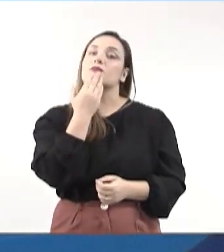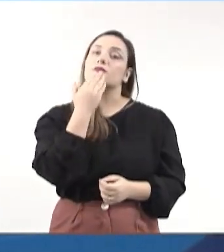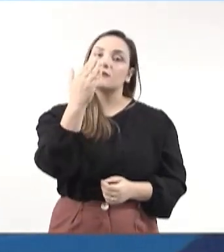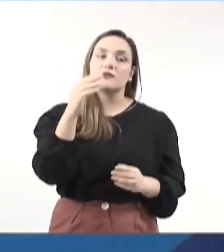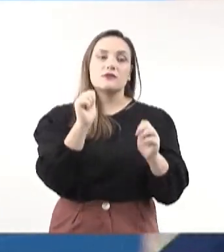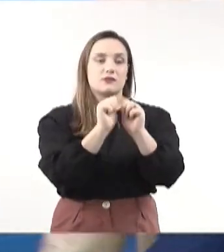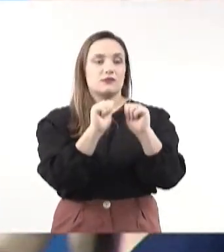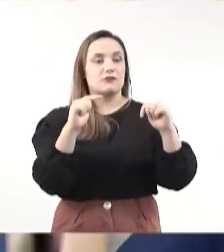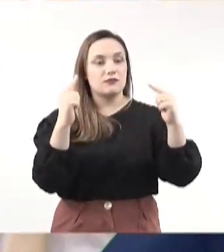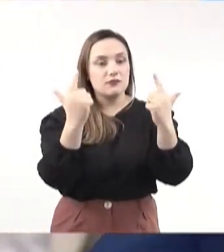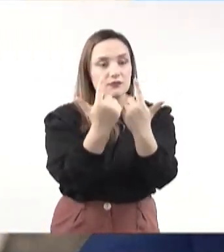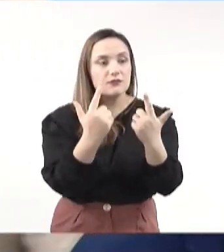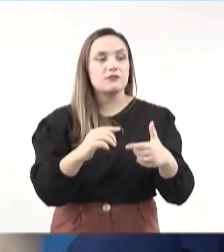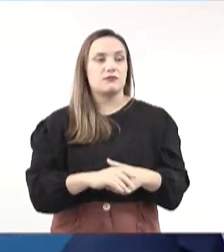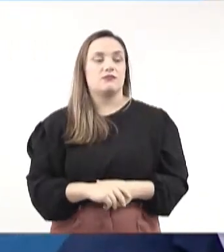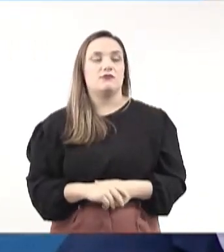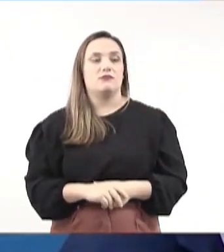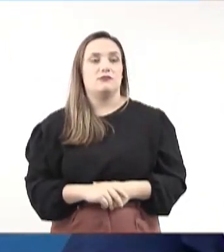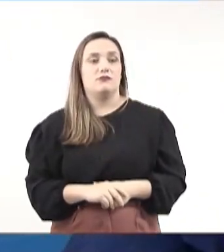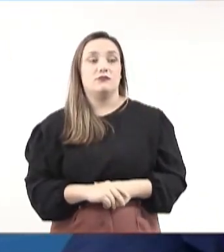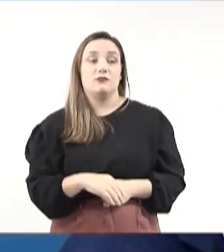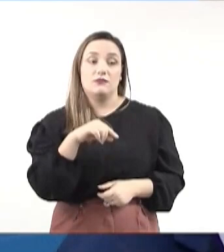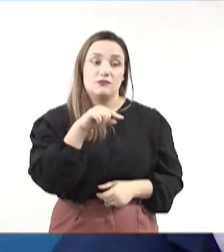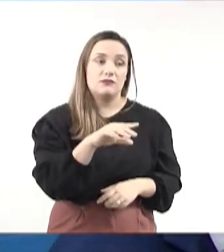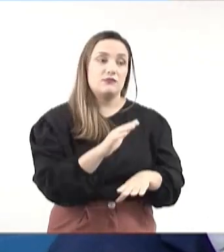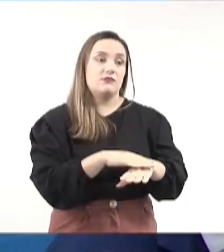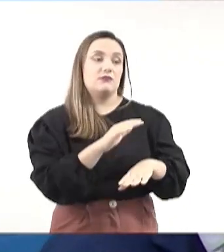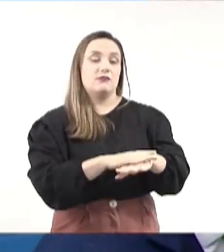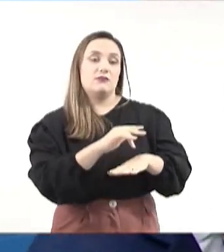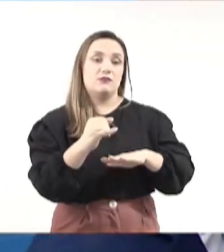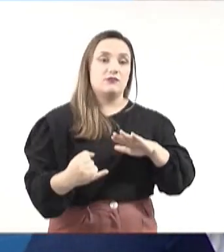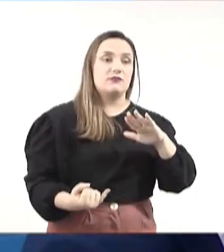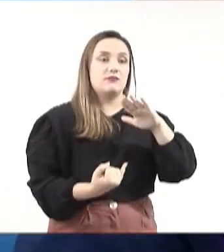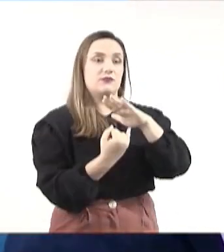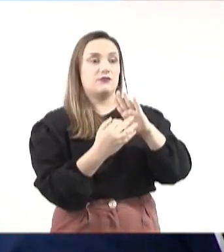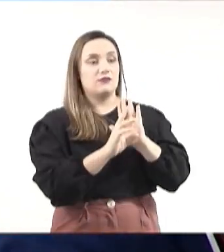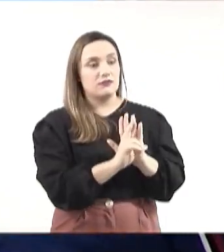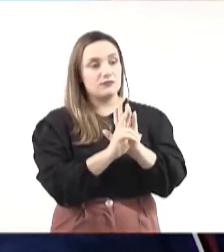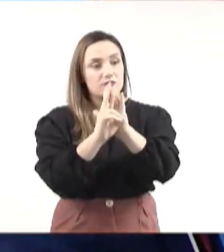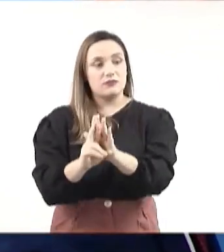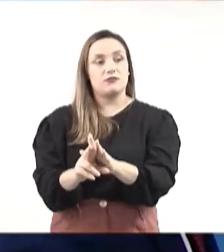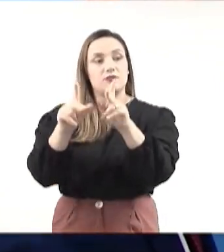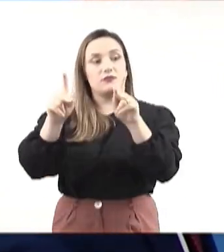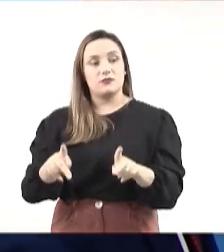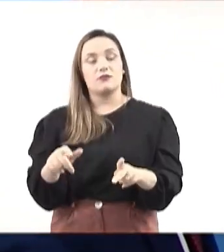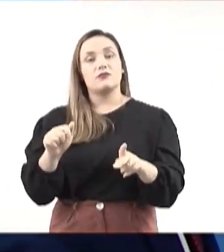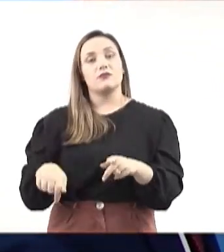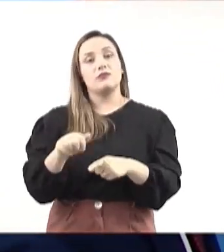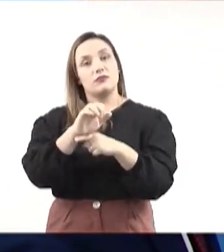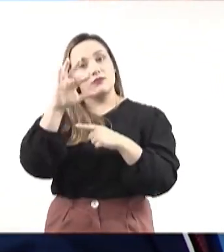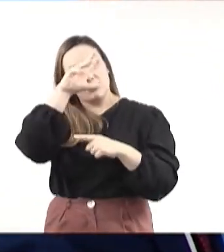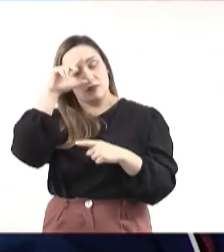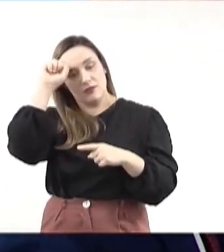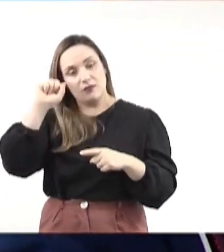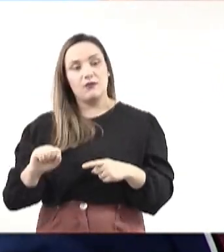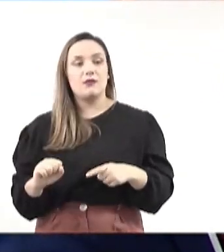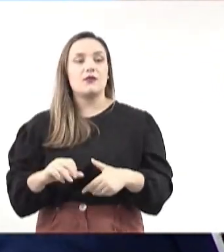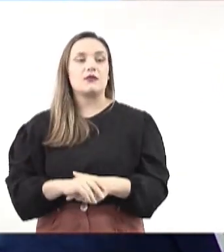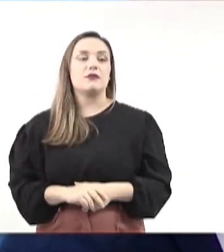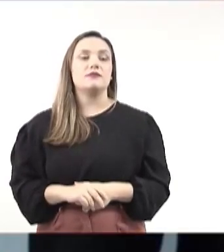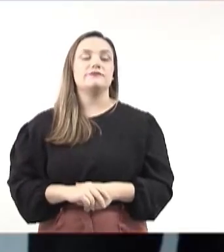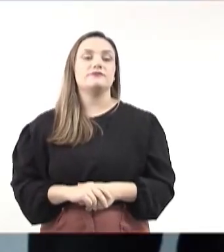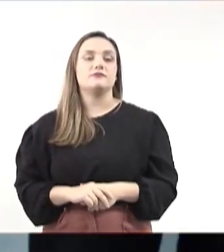Legislativa, como instituição que legitimamente representa o povo de Mato Grosso do Sul, possa